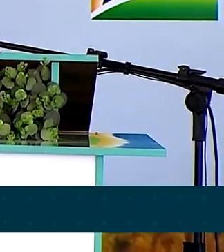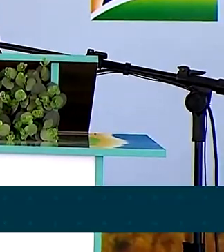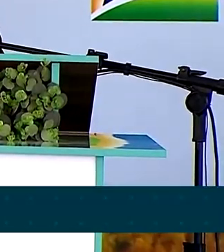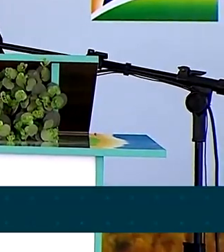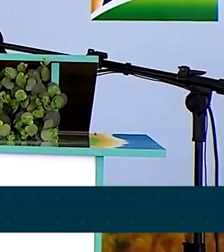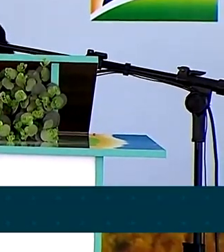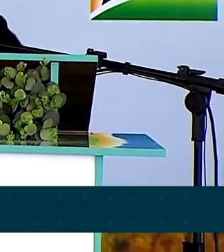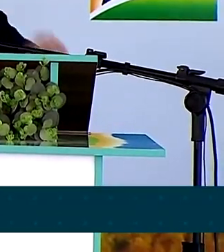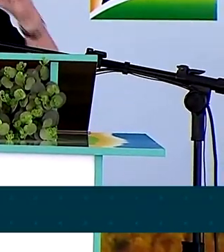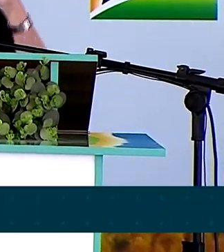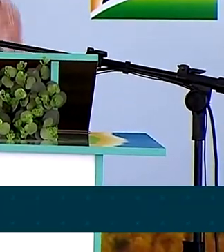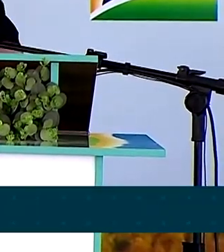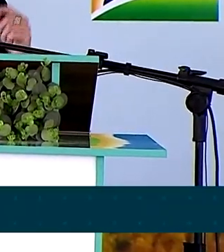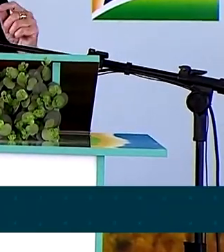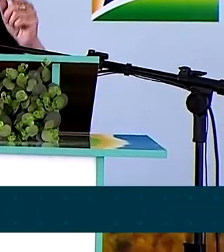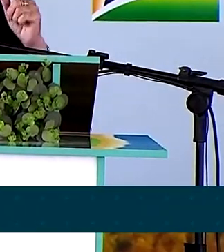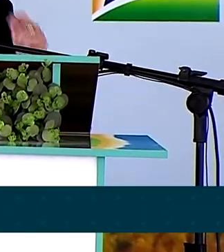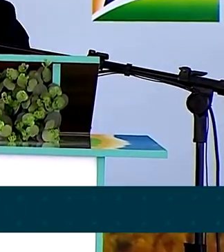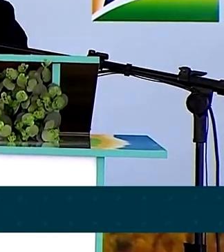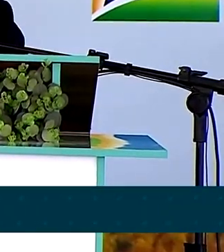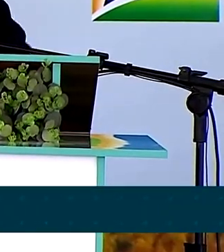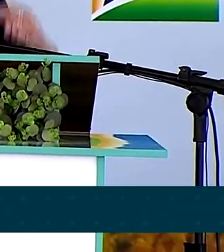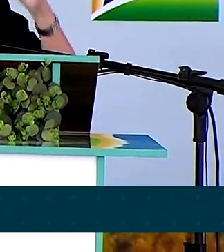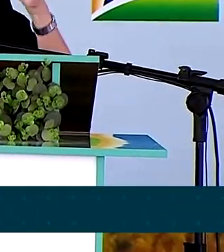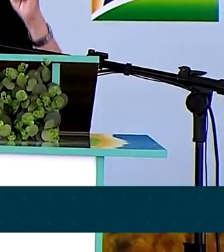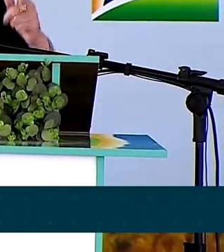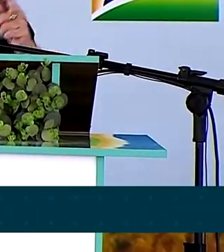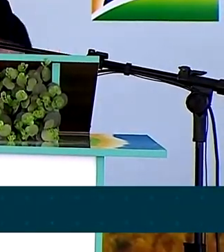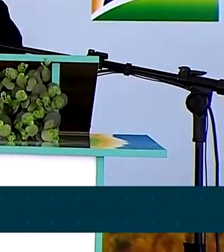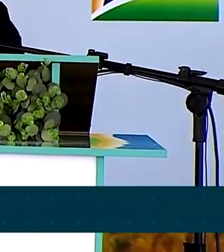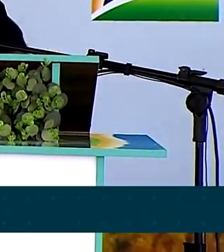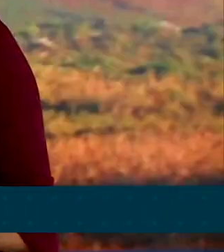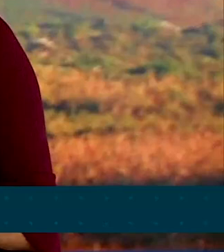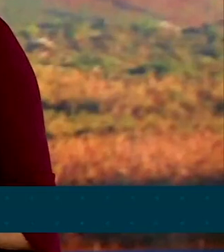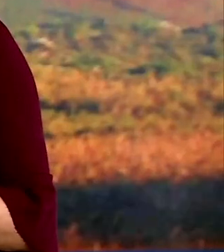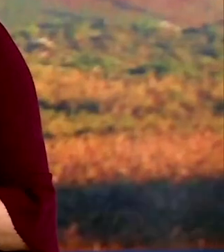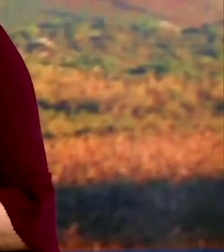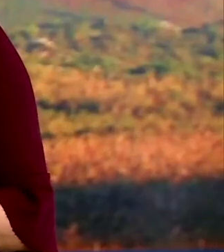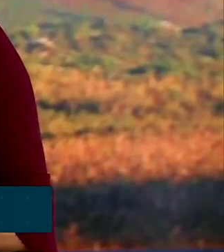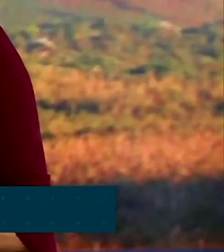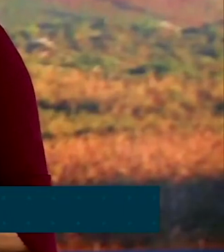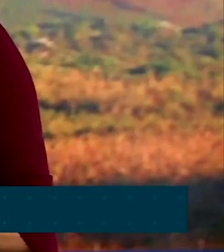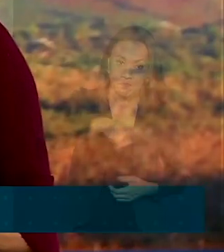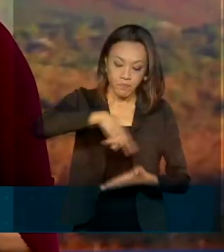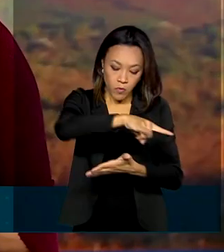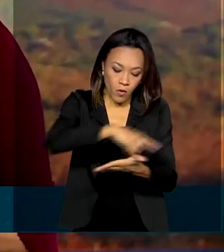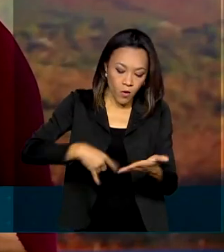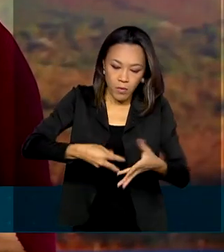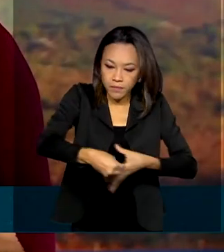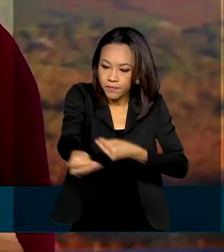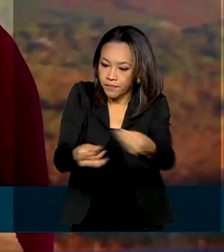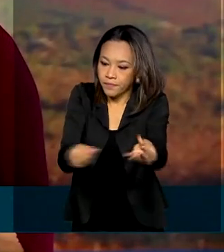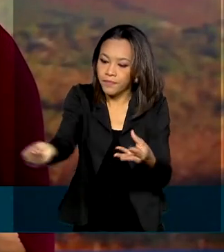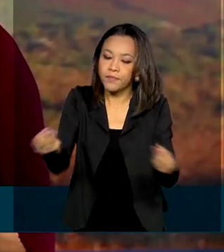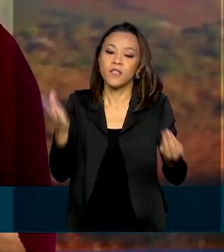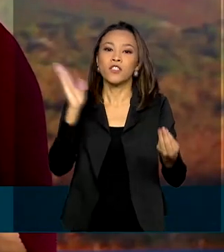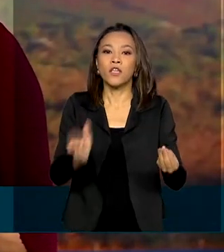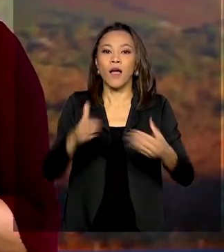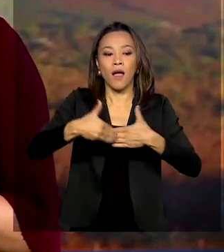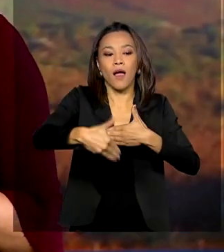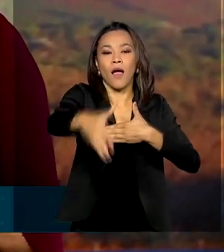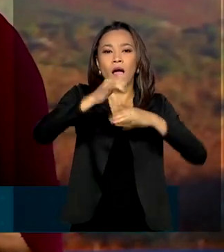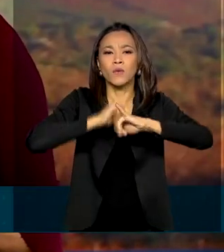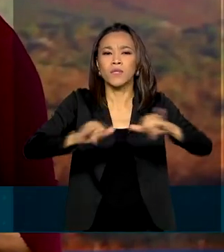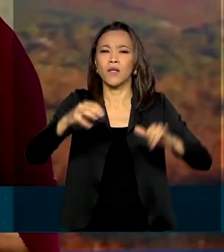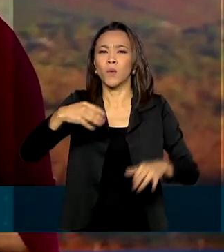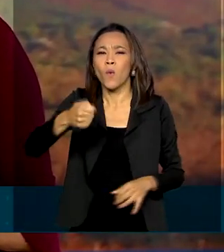técnica para vocês, para que vocês possam produzir, ter renda. Além dos títulos rurais, foram anunciados quase 3